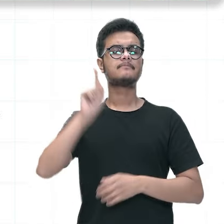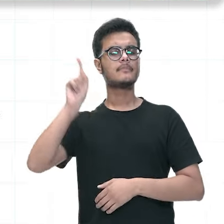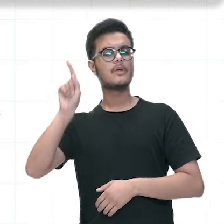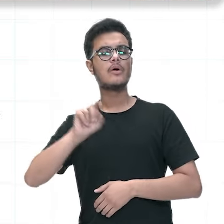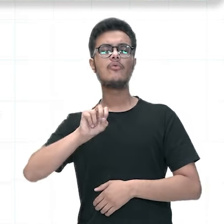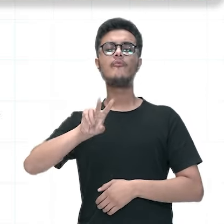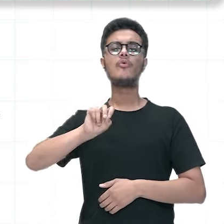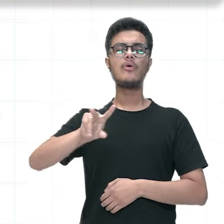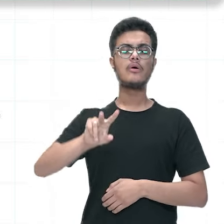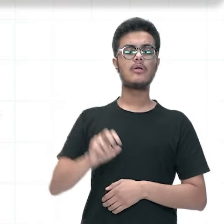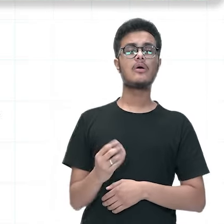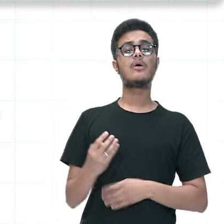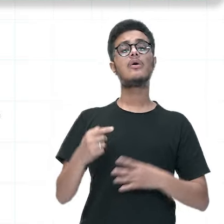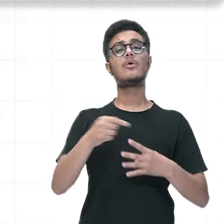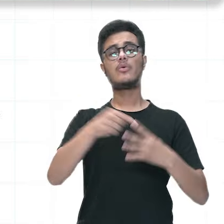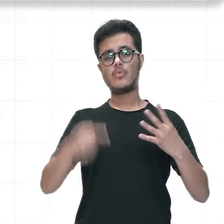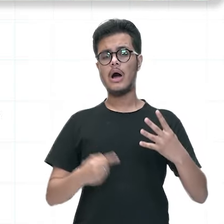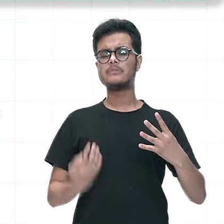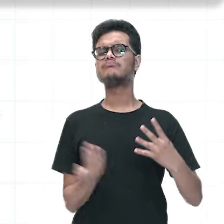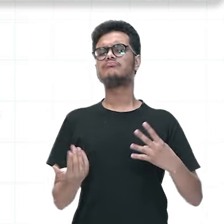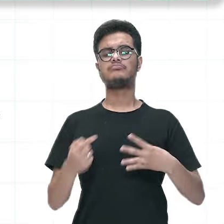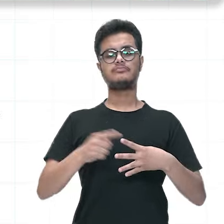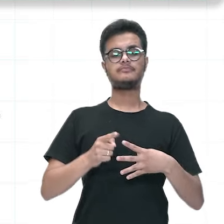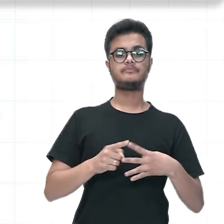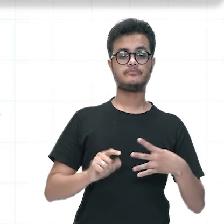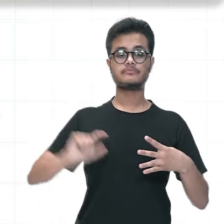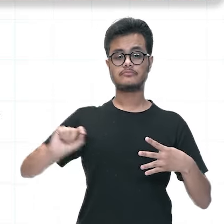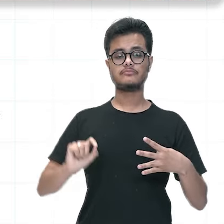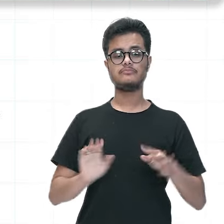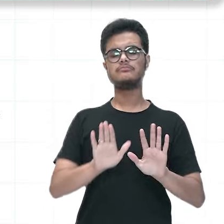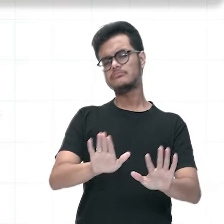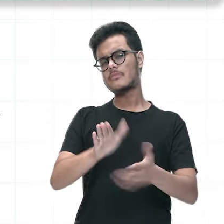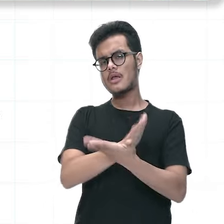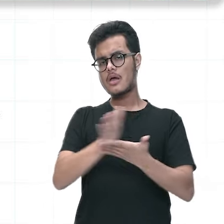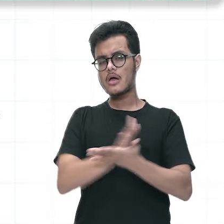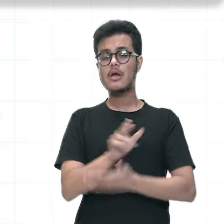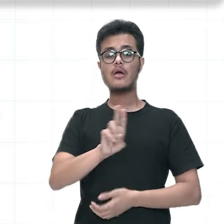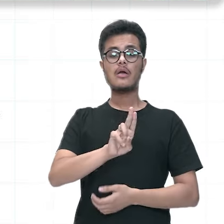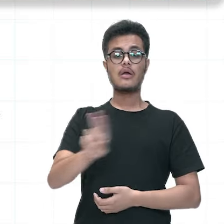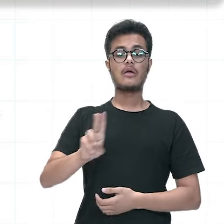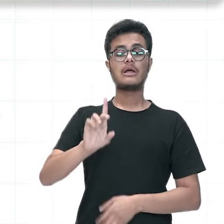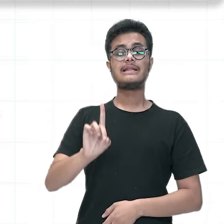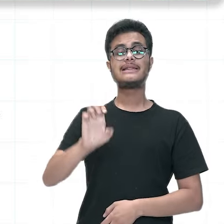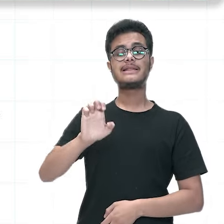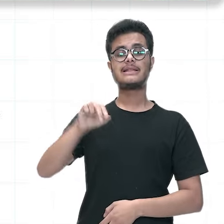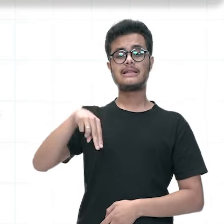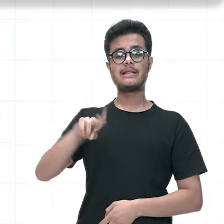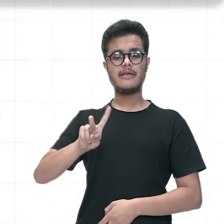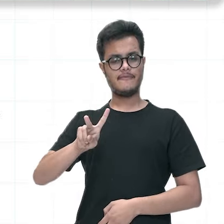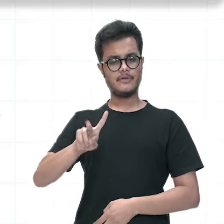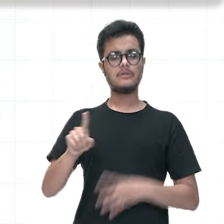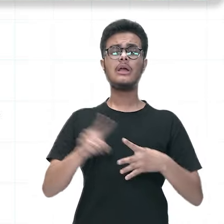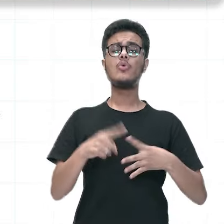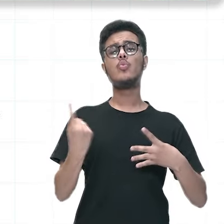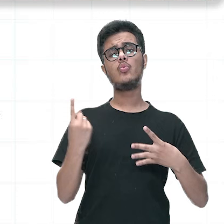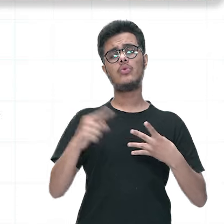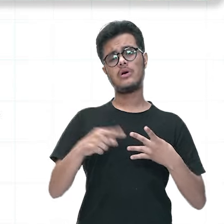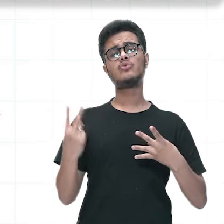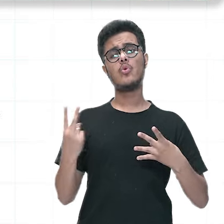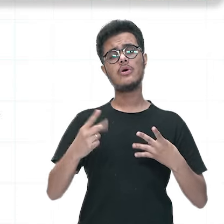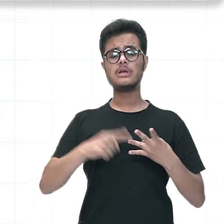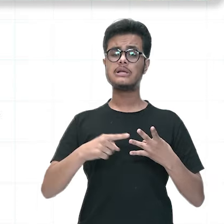ele vai apresentar 4 sorotipos, no geral, denominados aí de DENV1, DENV2,